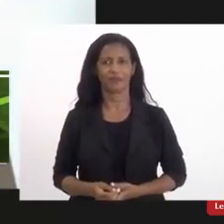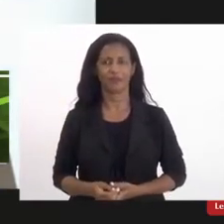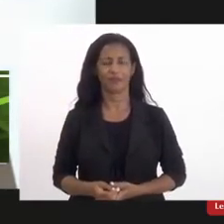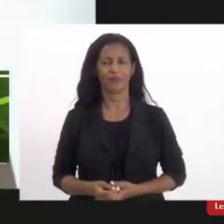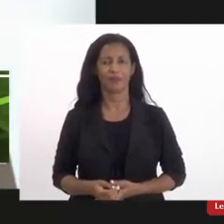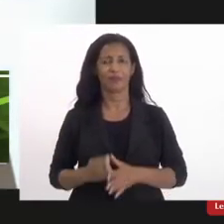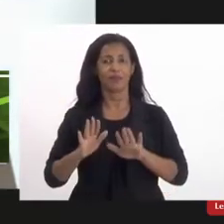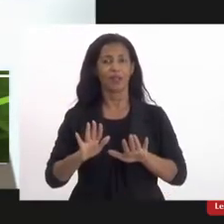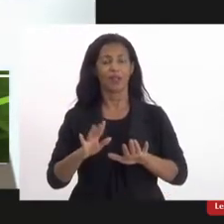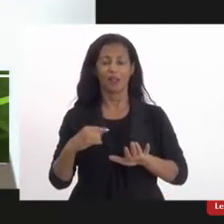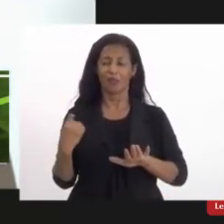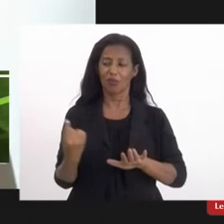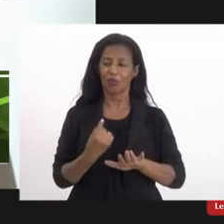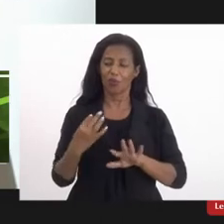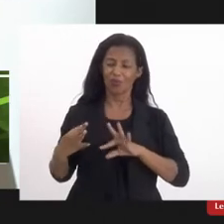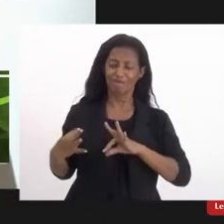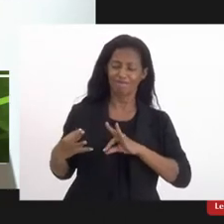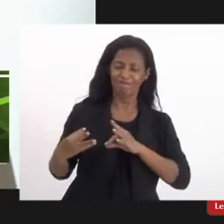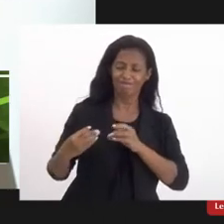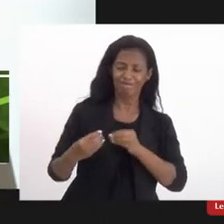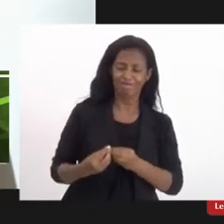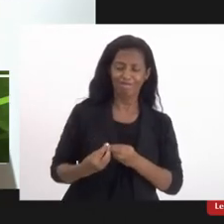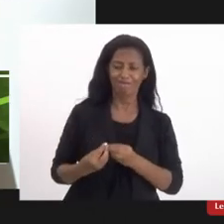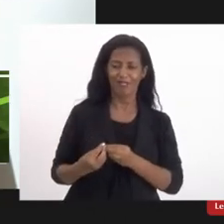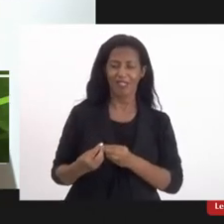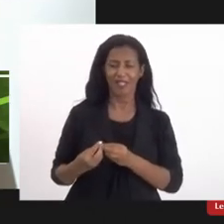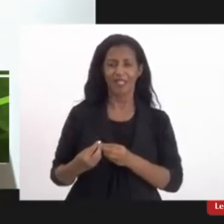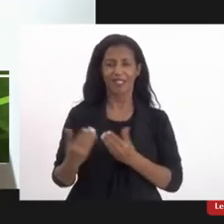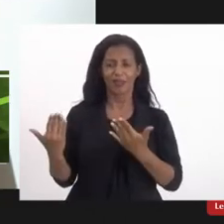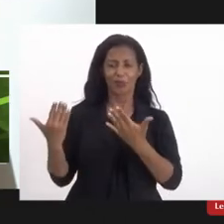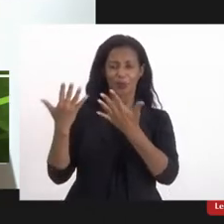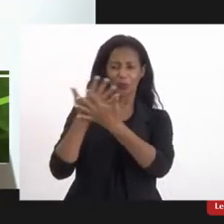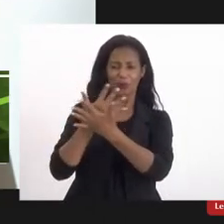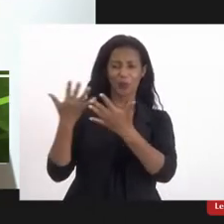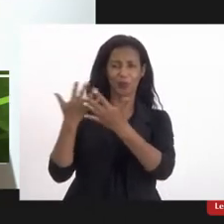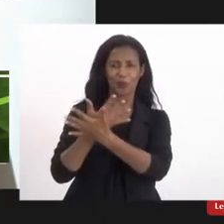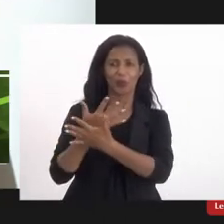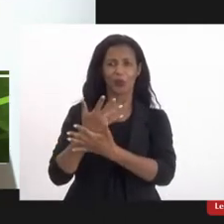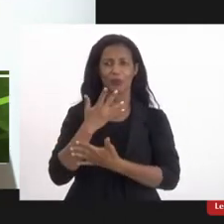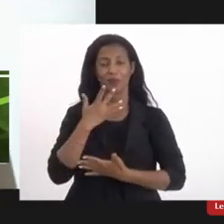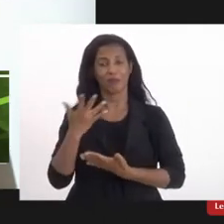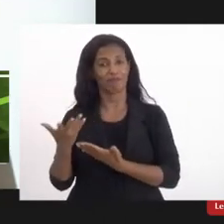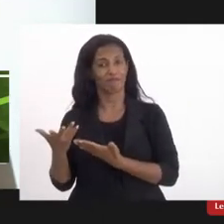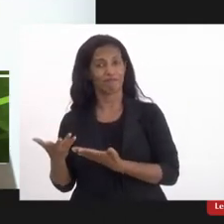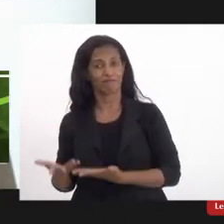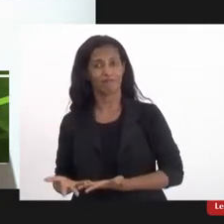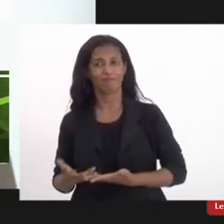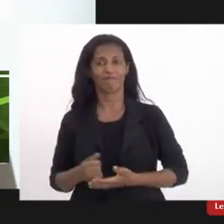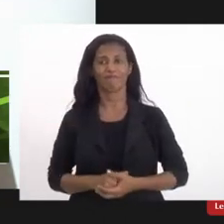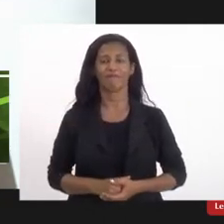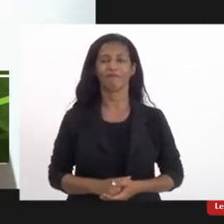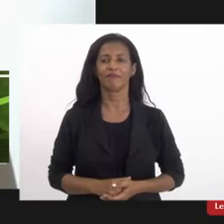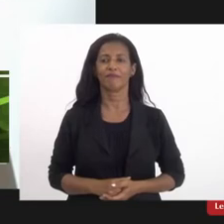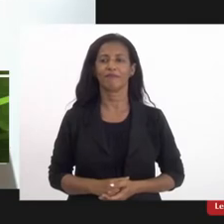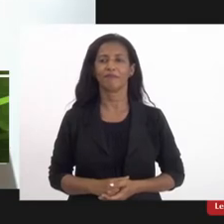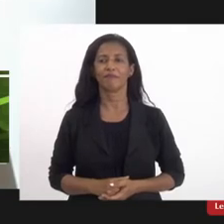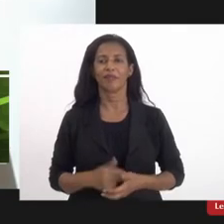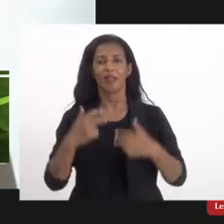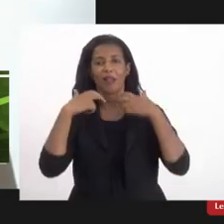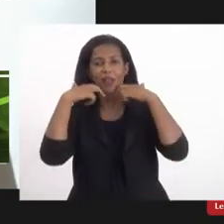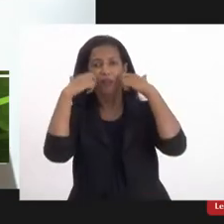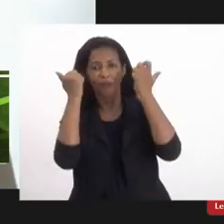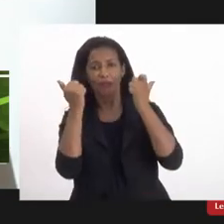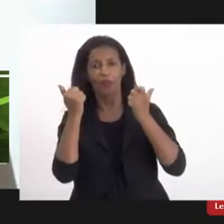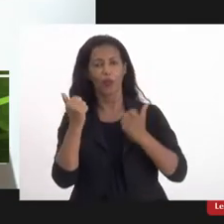só que a nossa tem todo aquele ponto da invisibilidade, você não fala o que a vergonha da